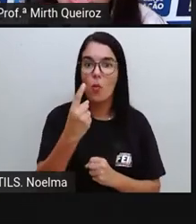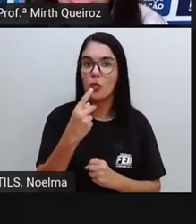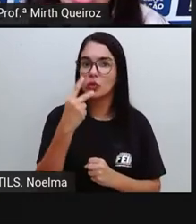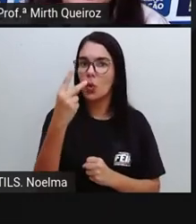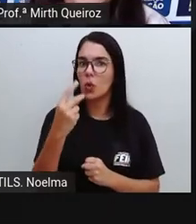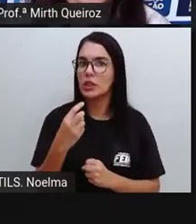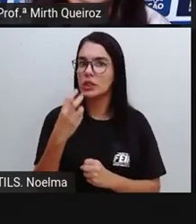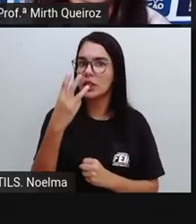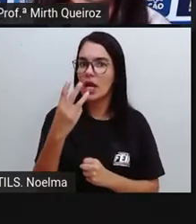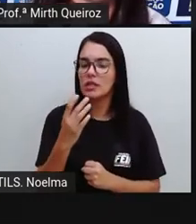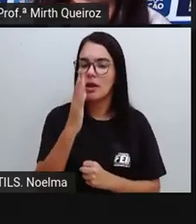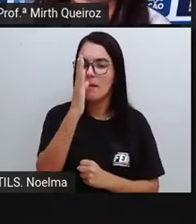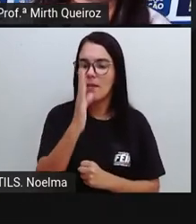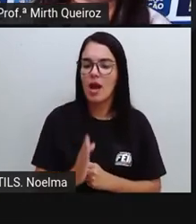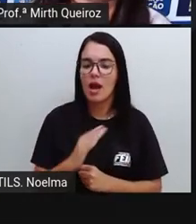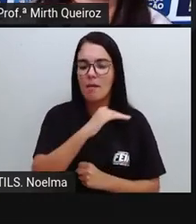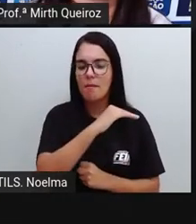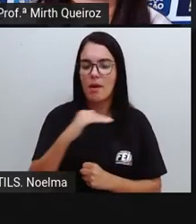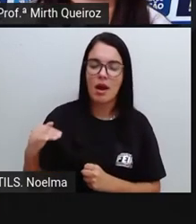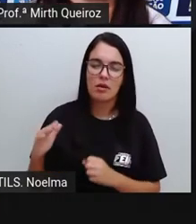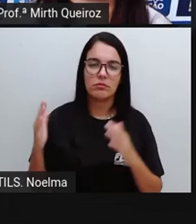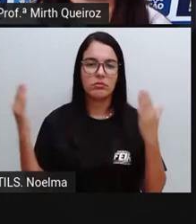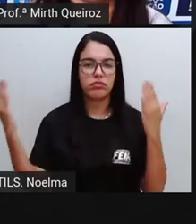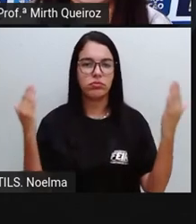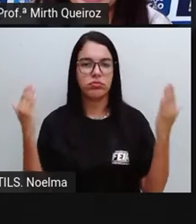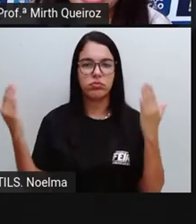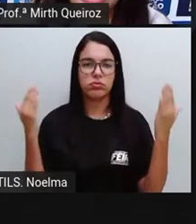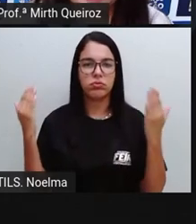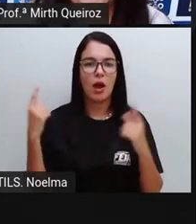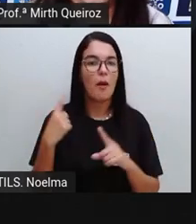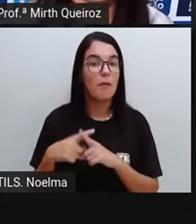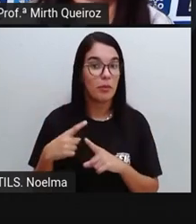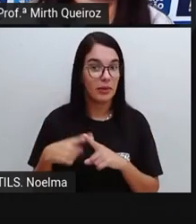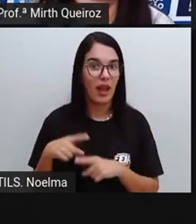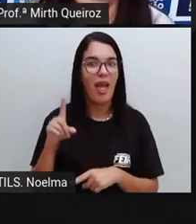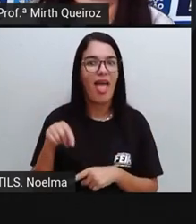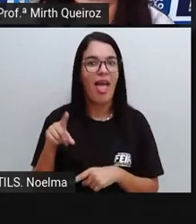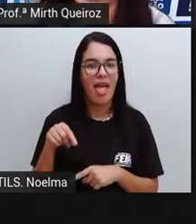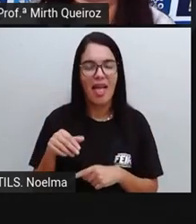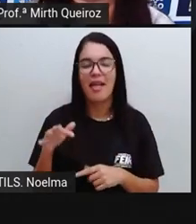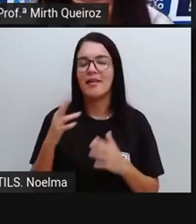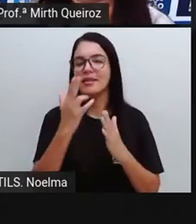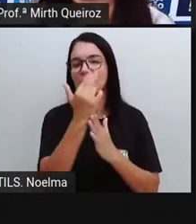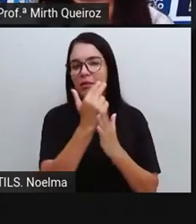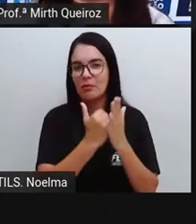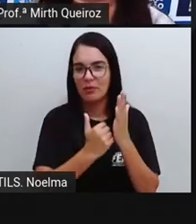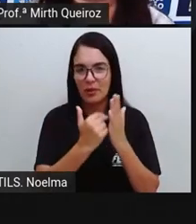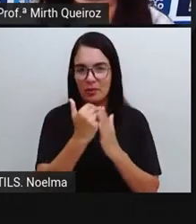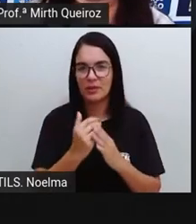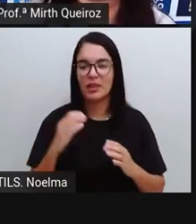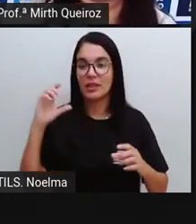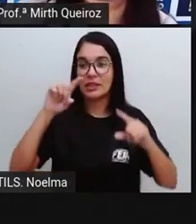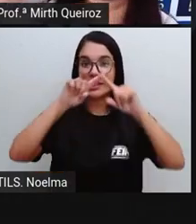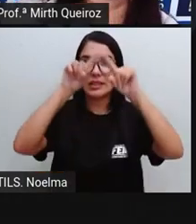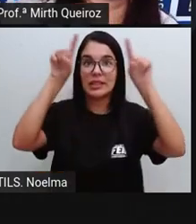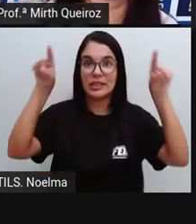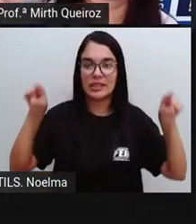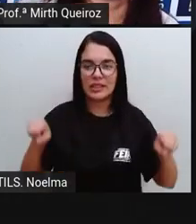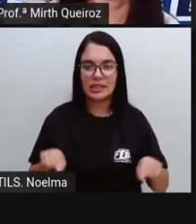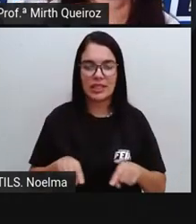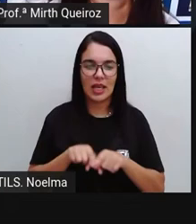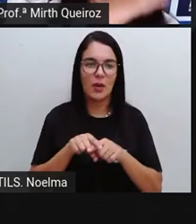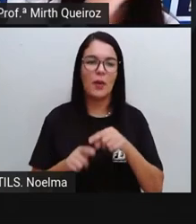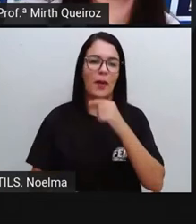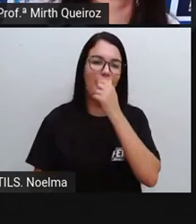eixo aí de simetria, né? por se tratar de uma figura em formato de círculo. Você pode traçar